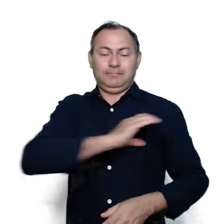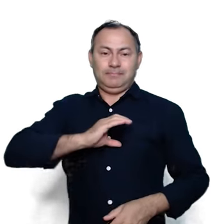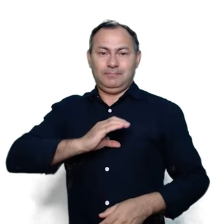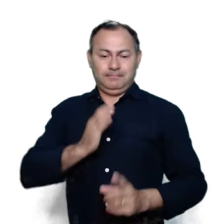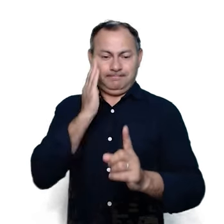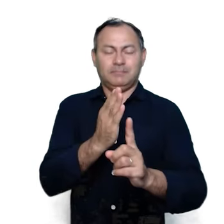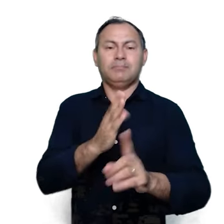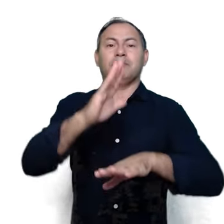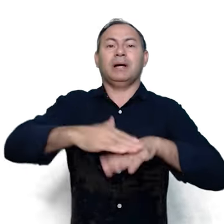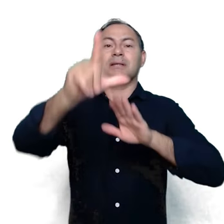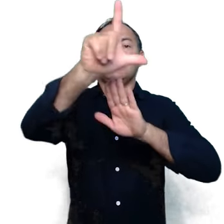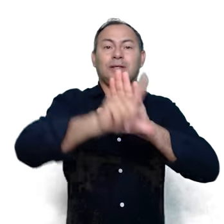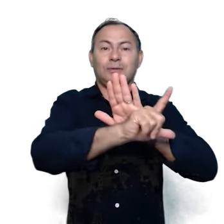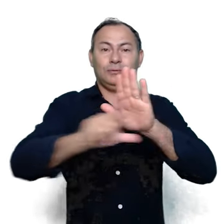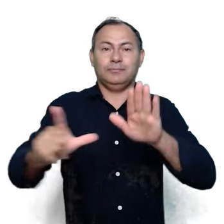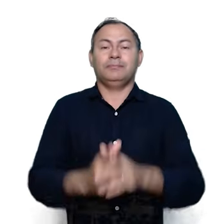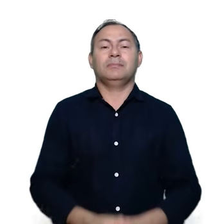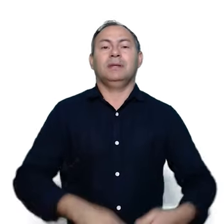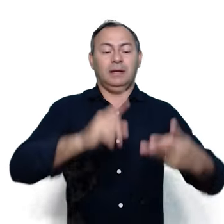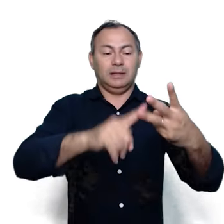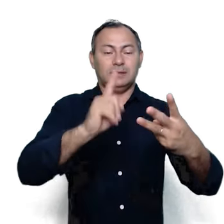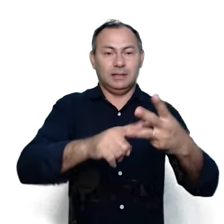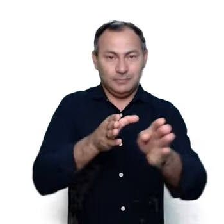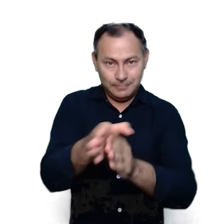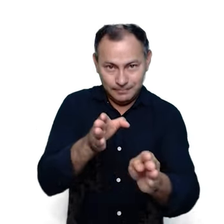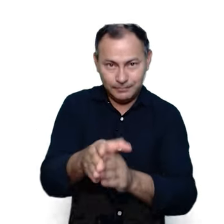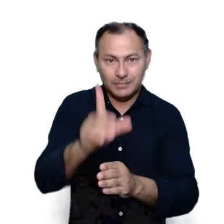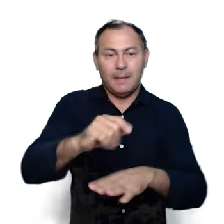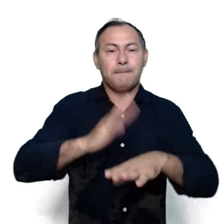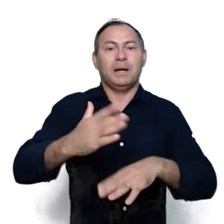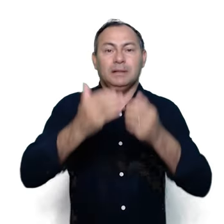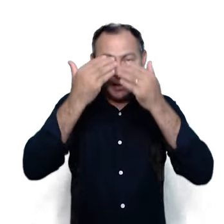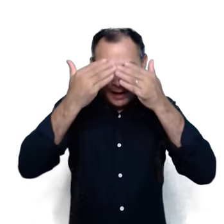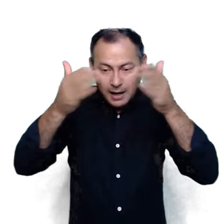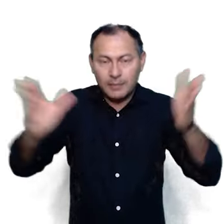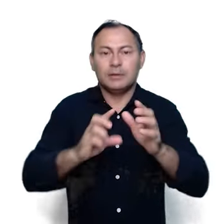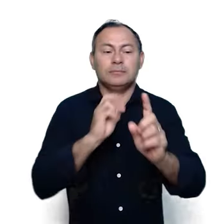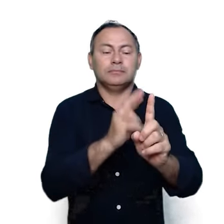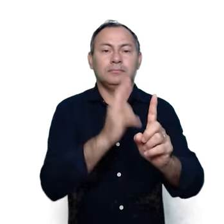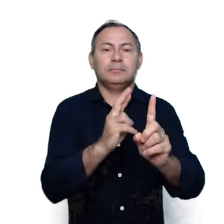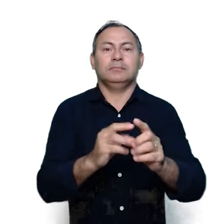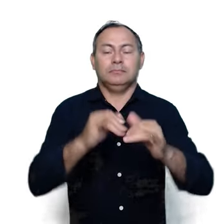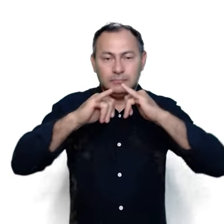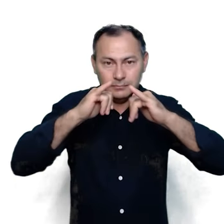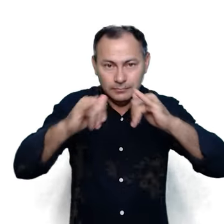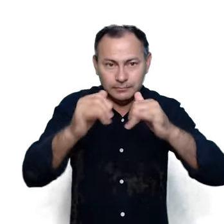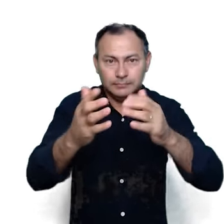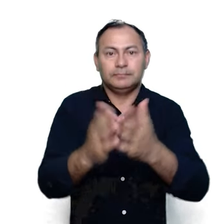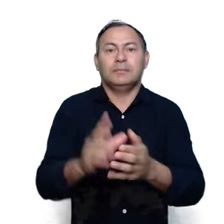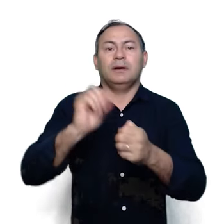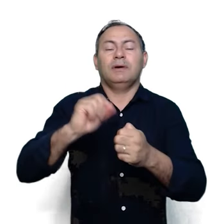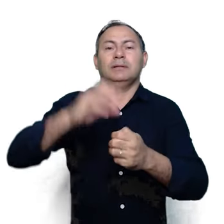diretamente mais litúrgica. E a terceira recomendação é mais ampla e refere-se à pregação,